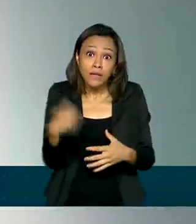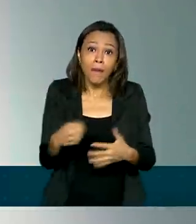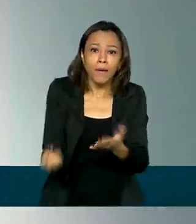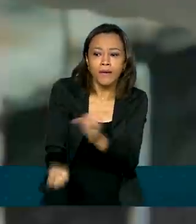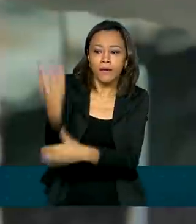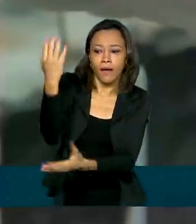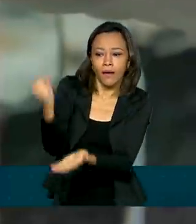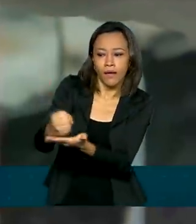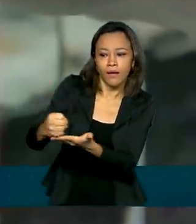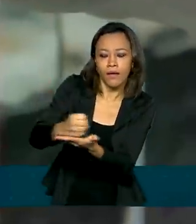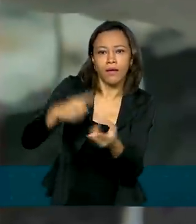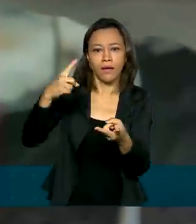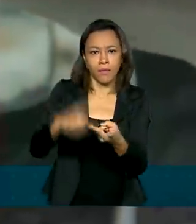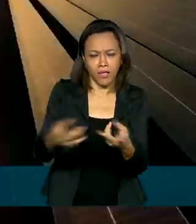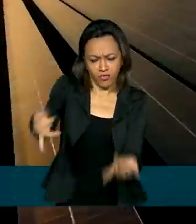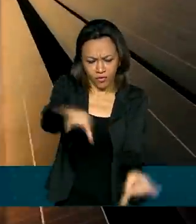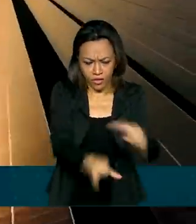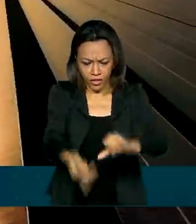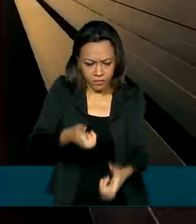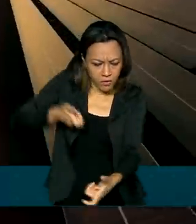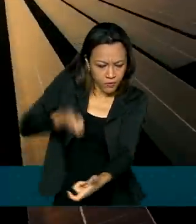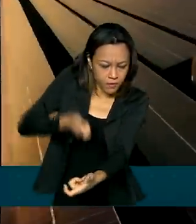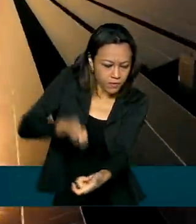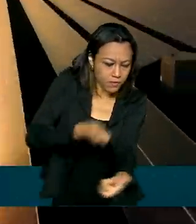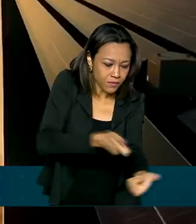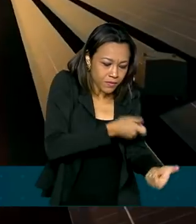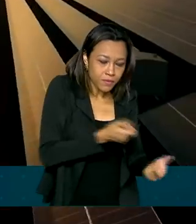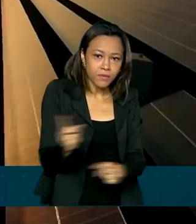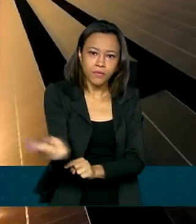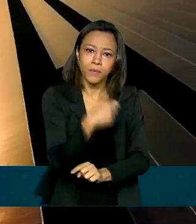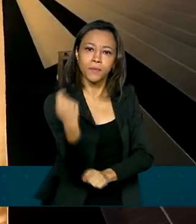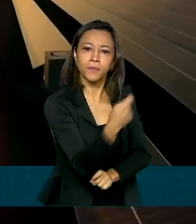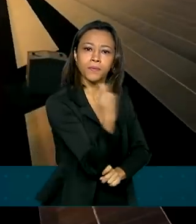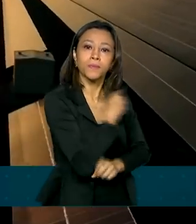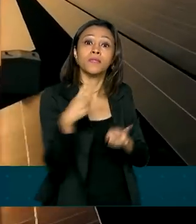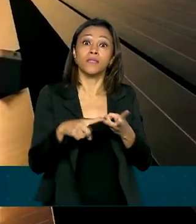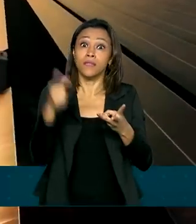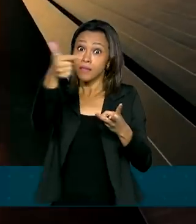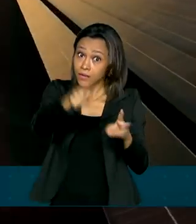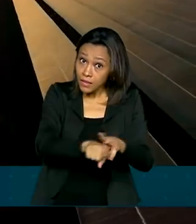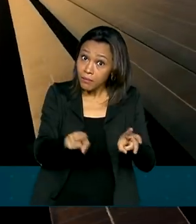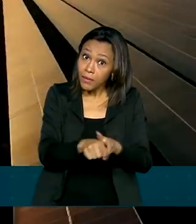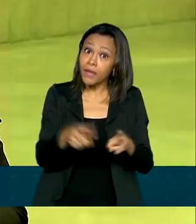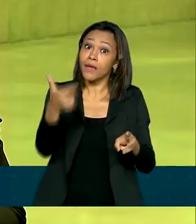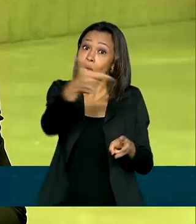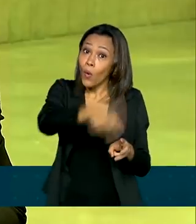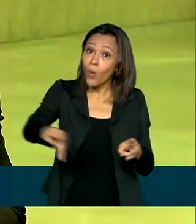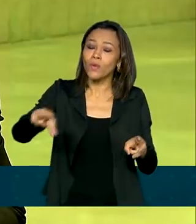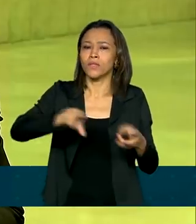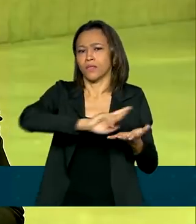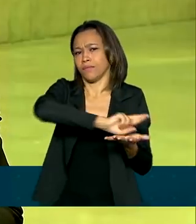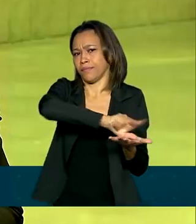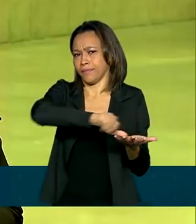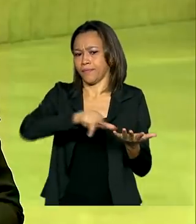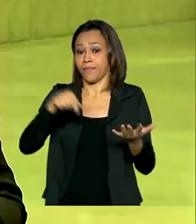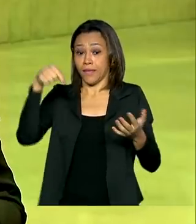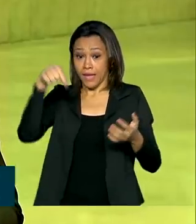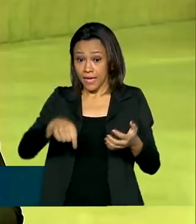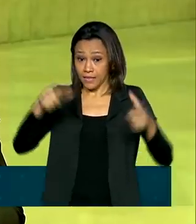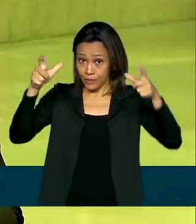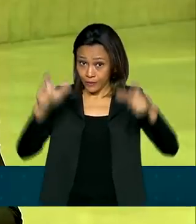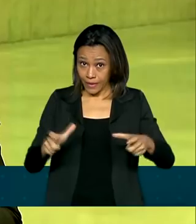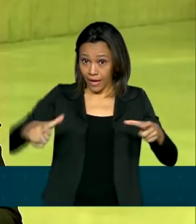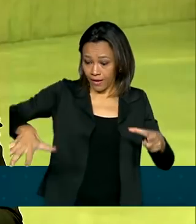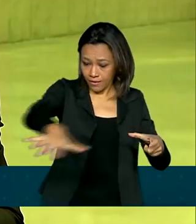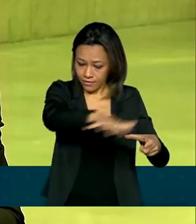medicamentos, fertilizantes e de fontes de energia renováveis e combustíveis, por exemplo. A estação Manacá é a